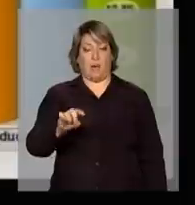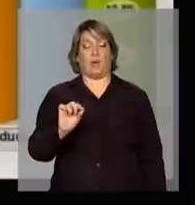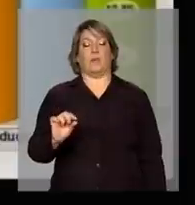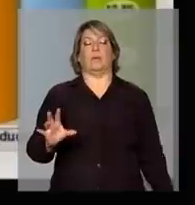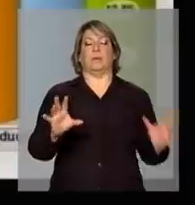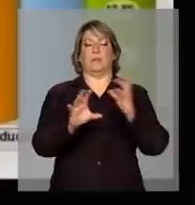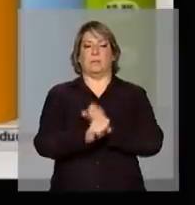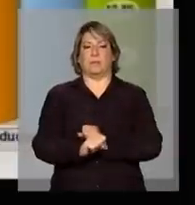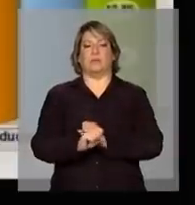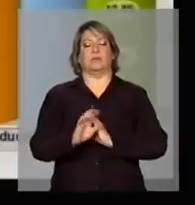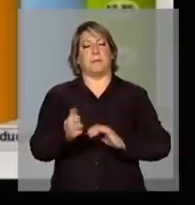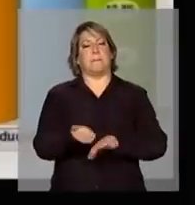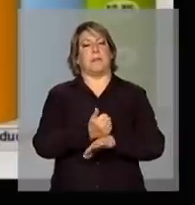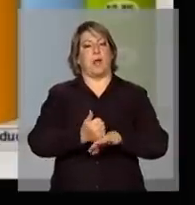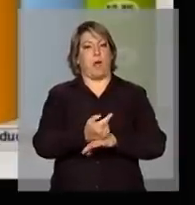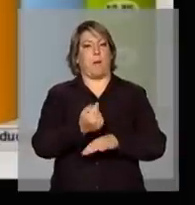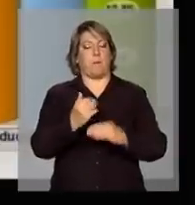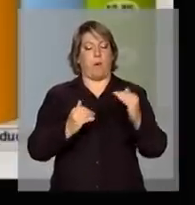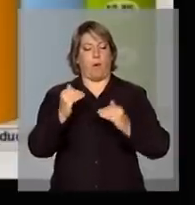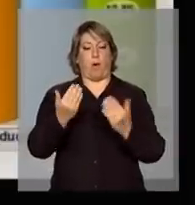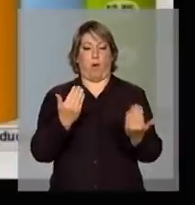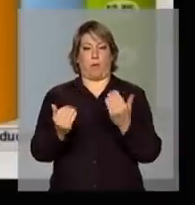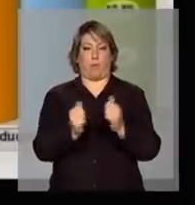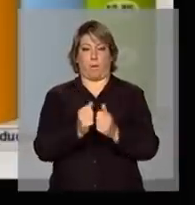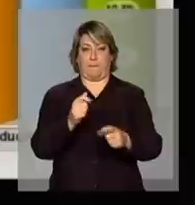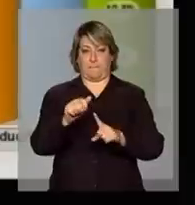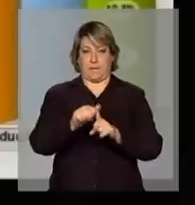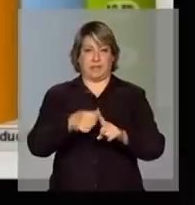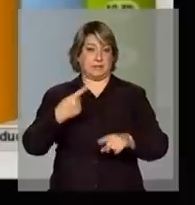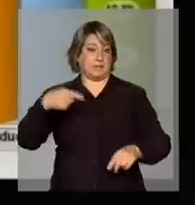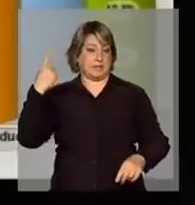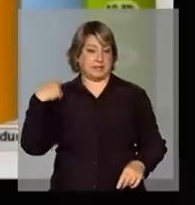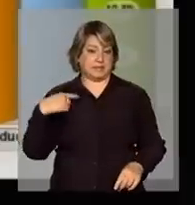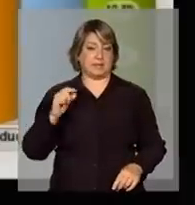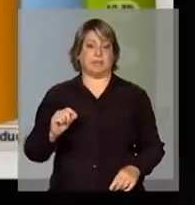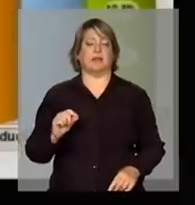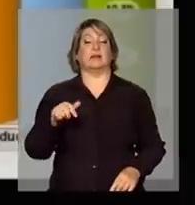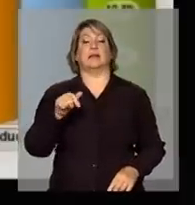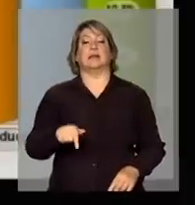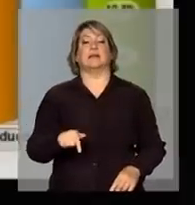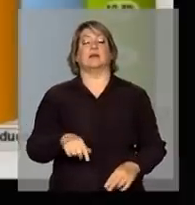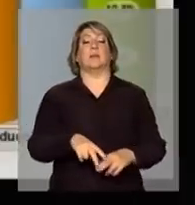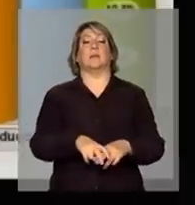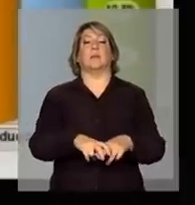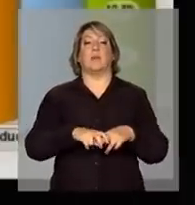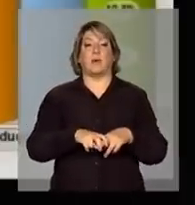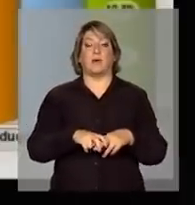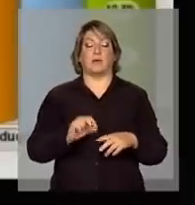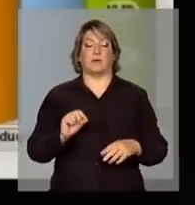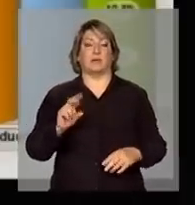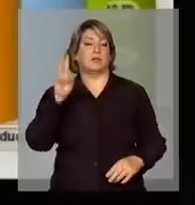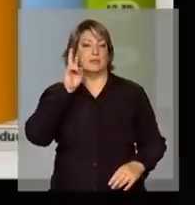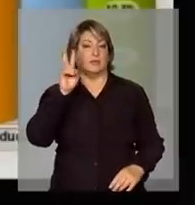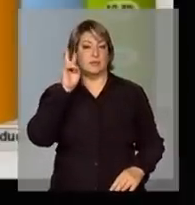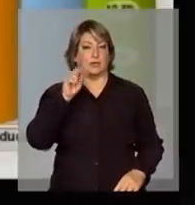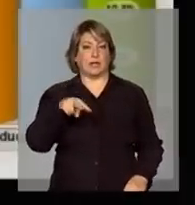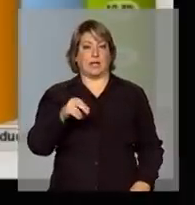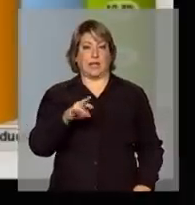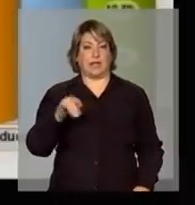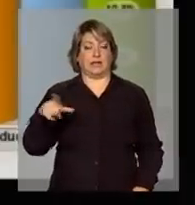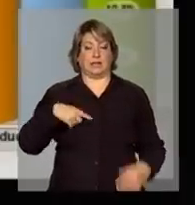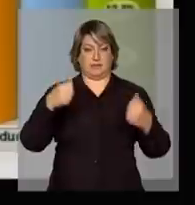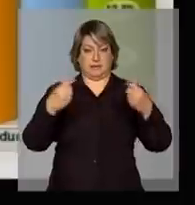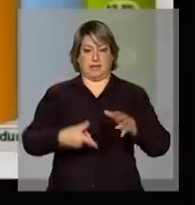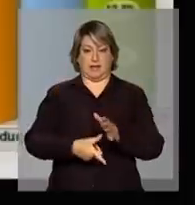o desempenho em relação ao mês passado. Isso se deve pelo indicativo, tanto em relação ao que o Neiri colocou,